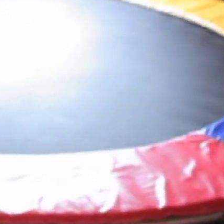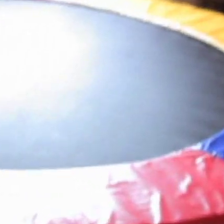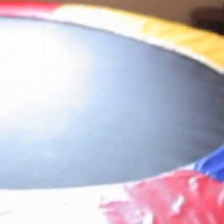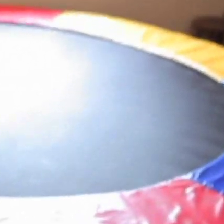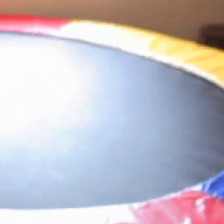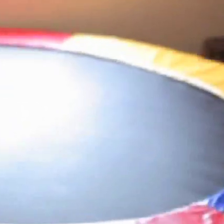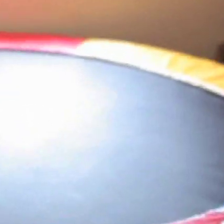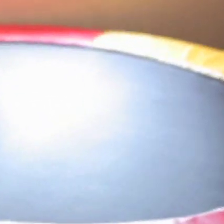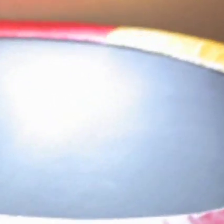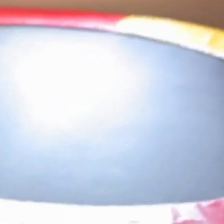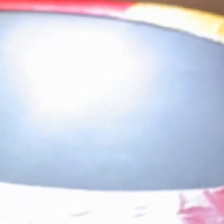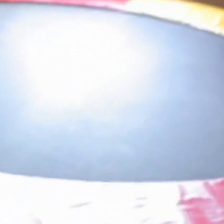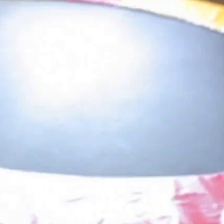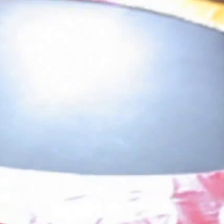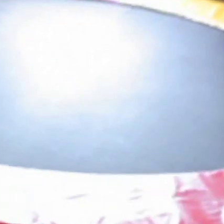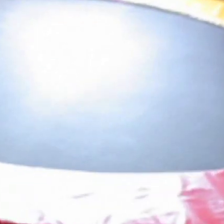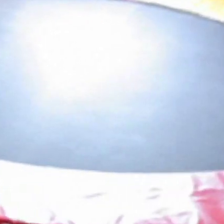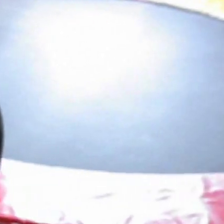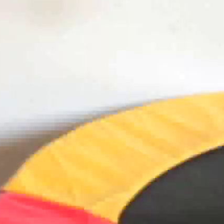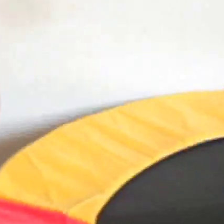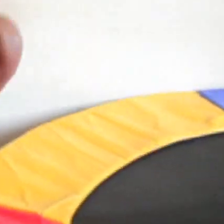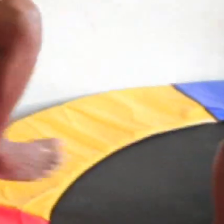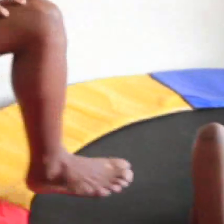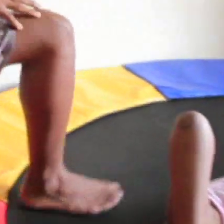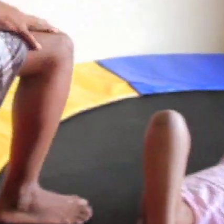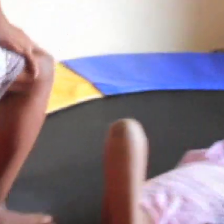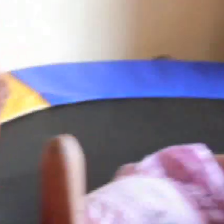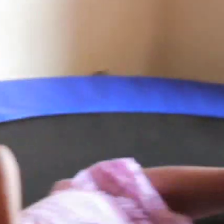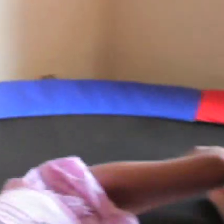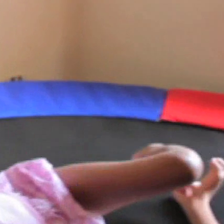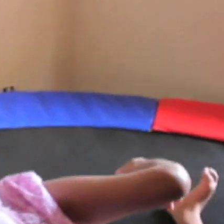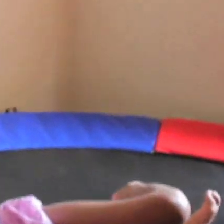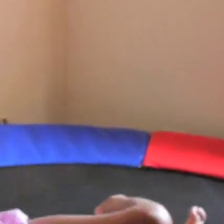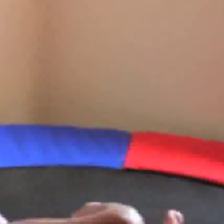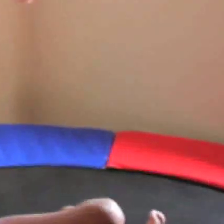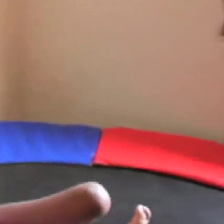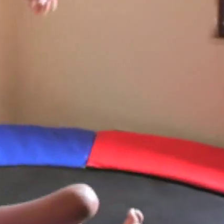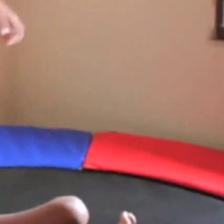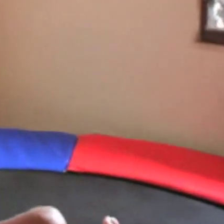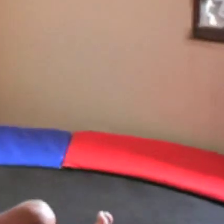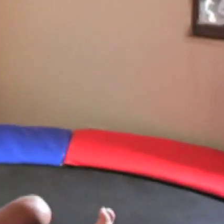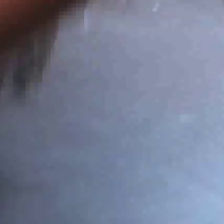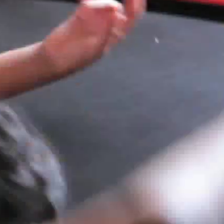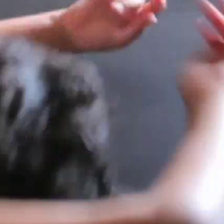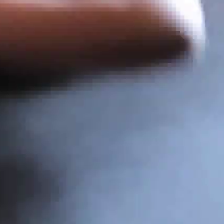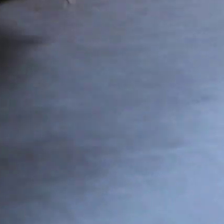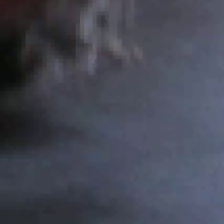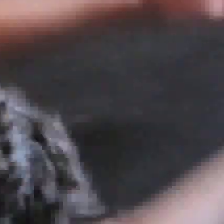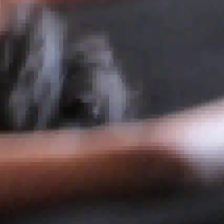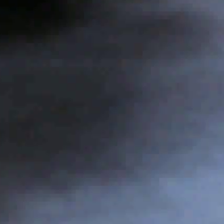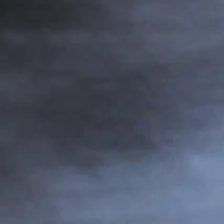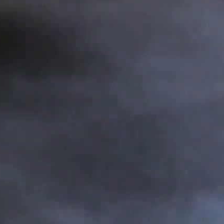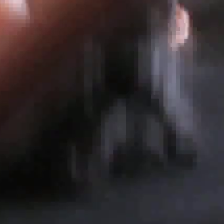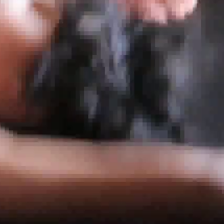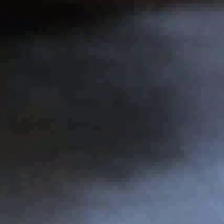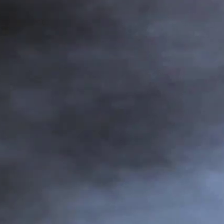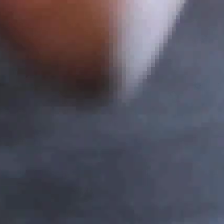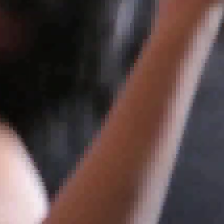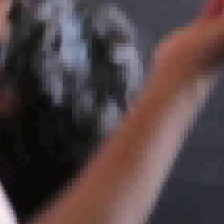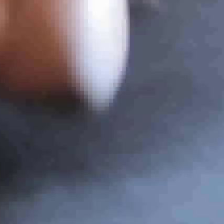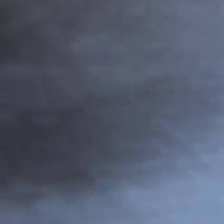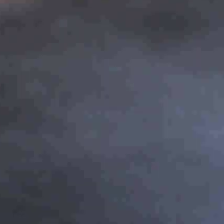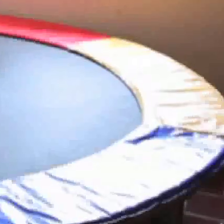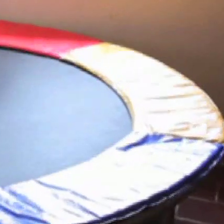Sônia coloca a Larissa deitada em um pula-pula, montado dentro de casa. O rapaz pula em pé, fazendo a menina quicar.